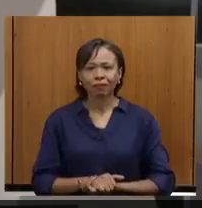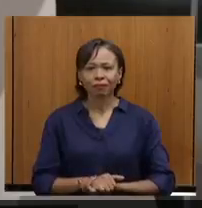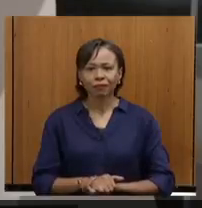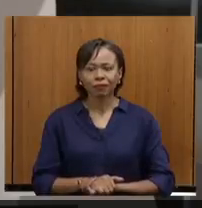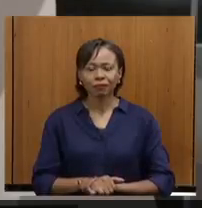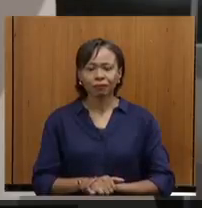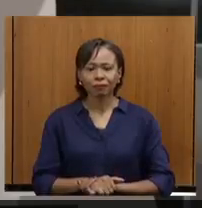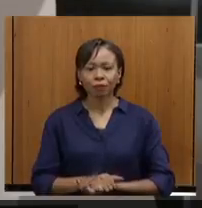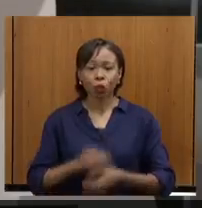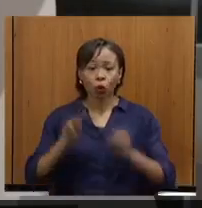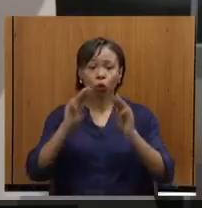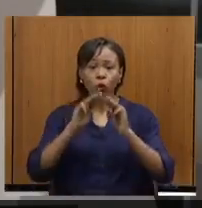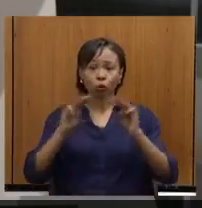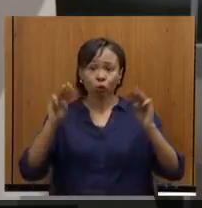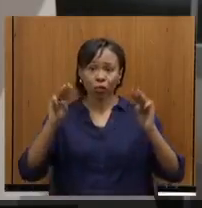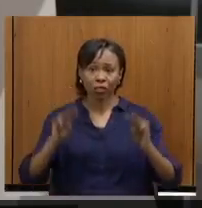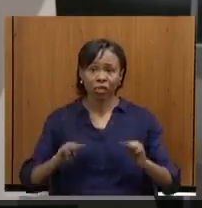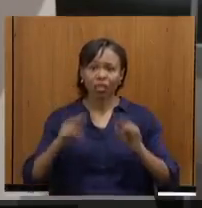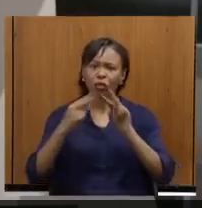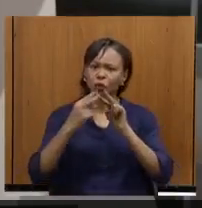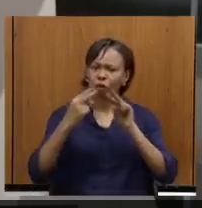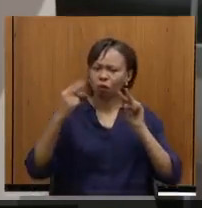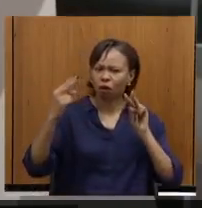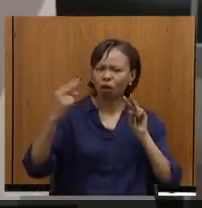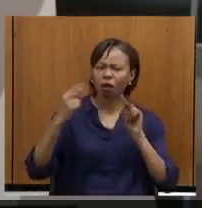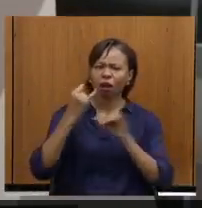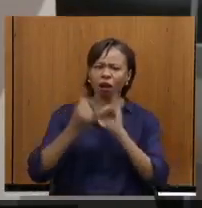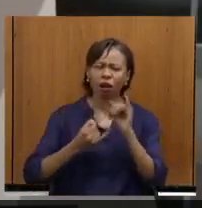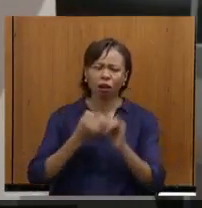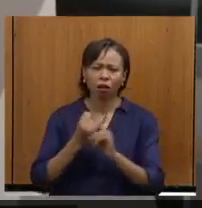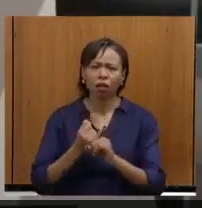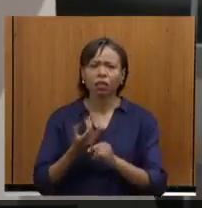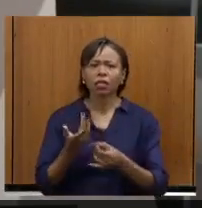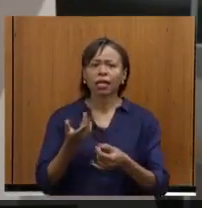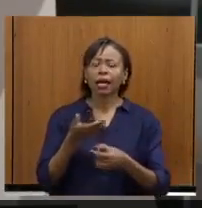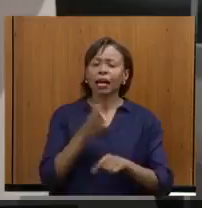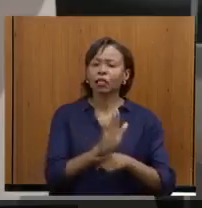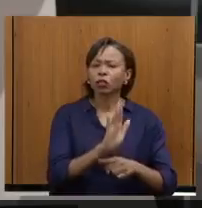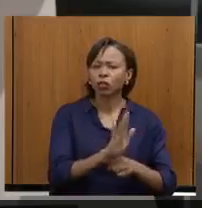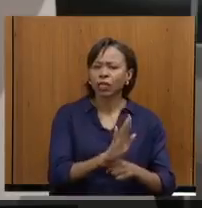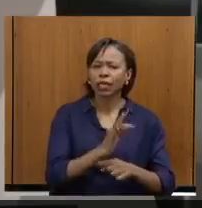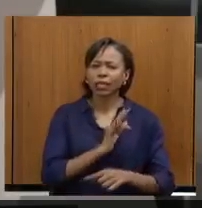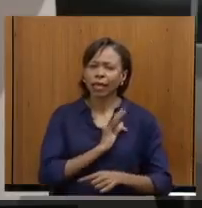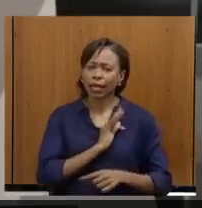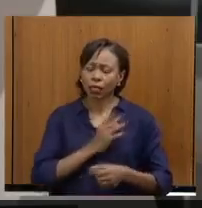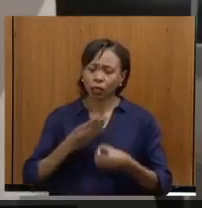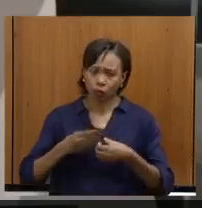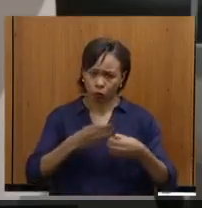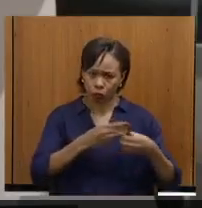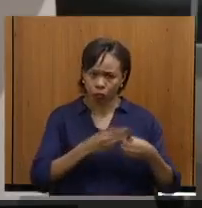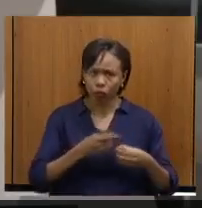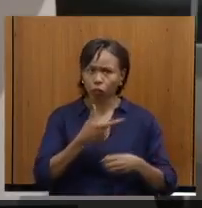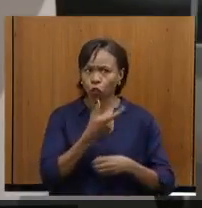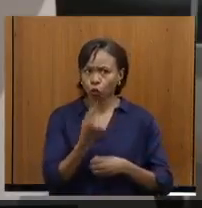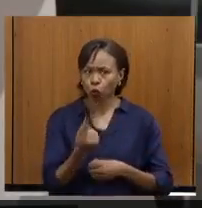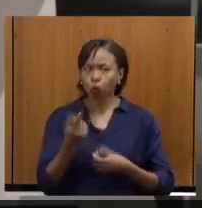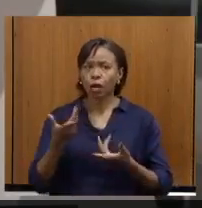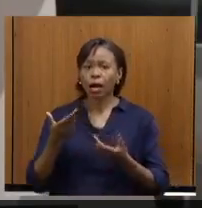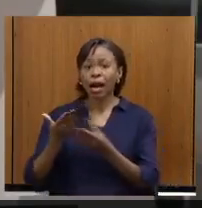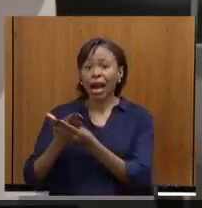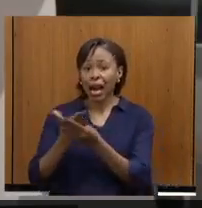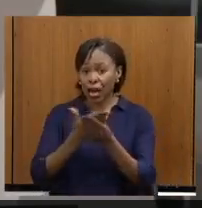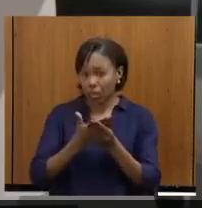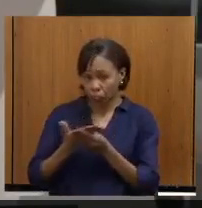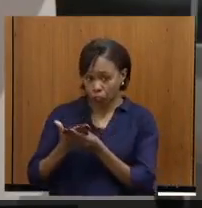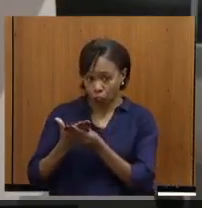Os museus online, assessorias técnicas aos municípios, 21. O arquivo público que está